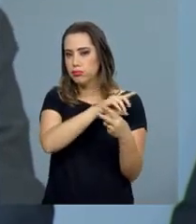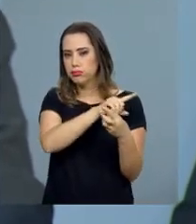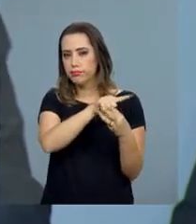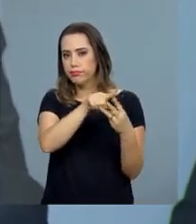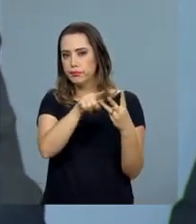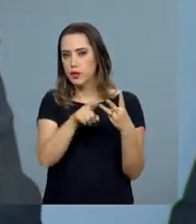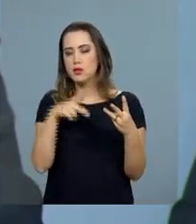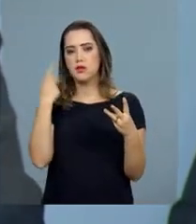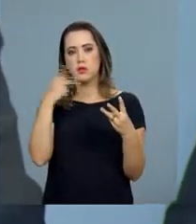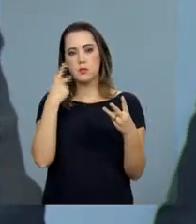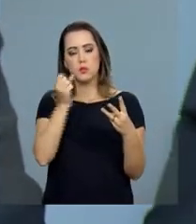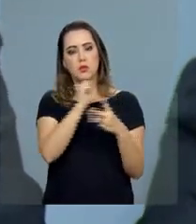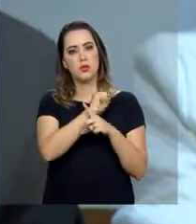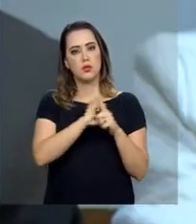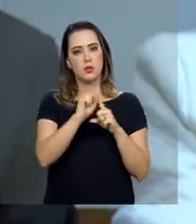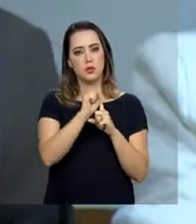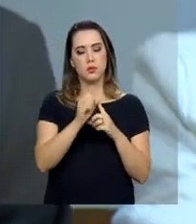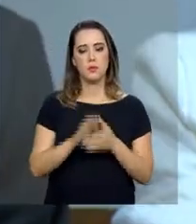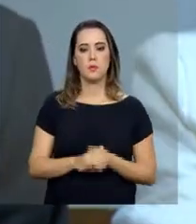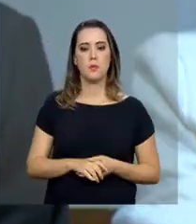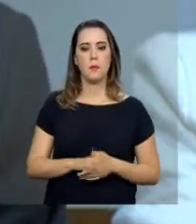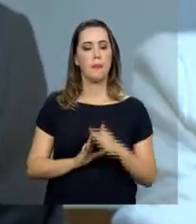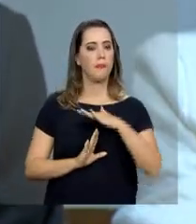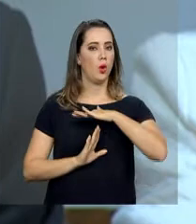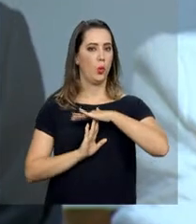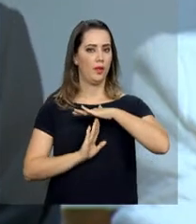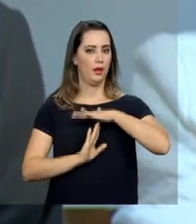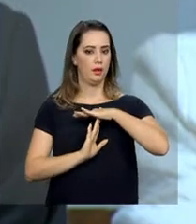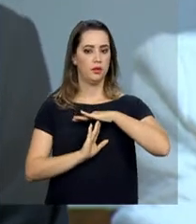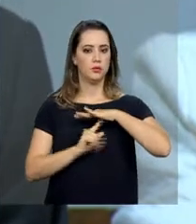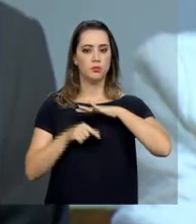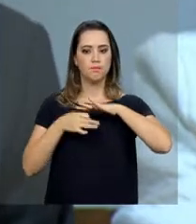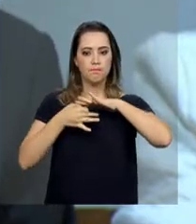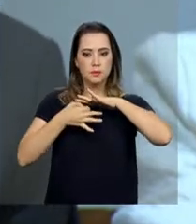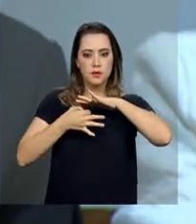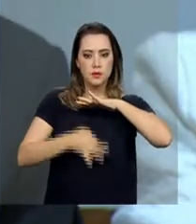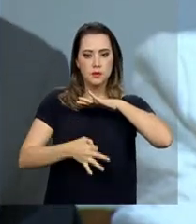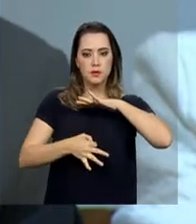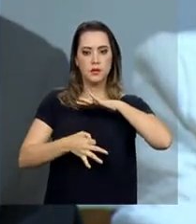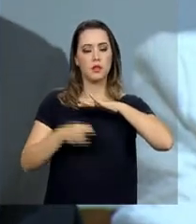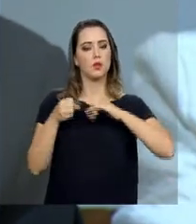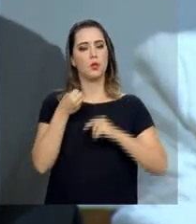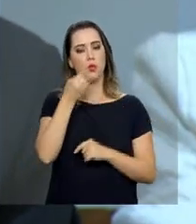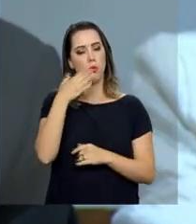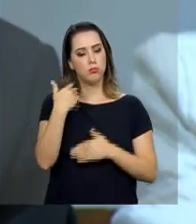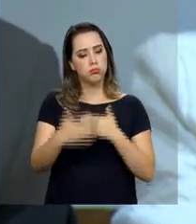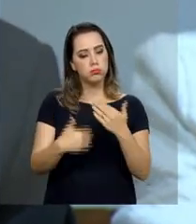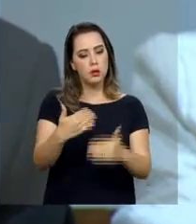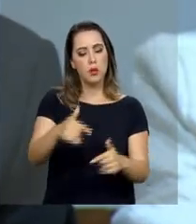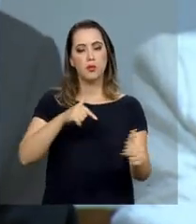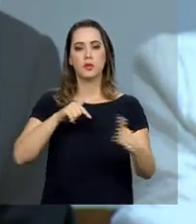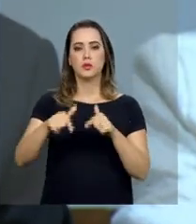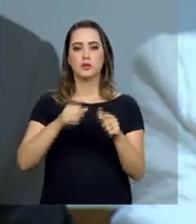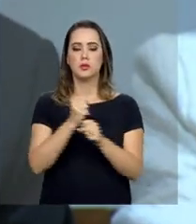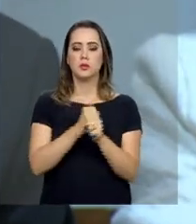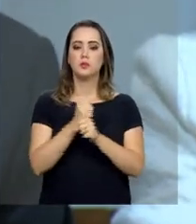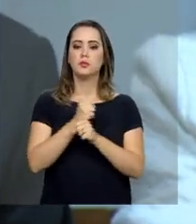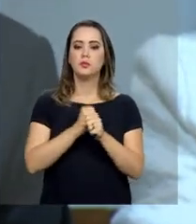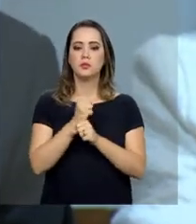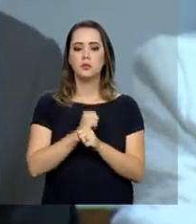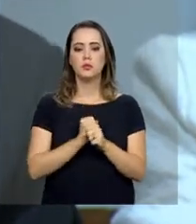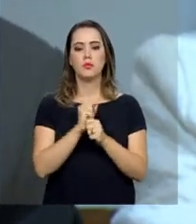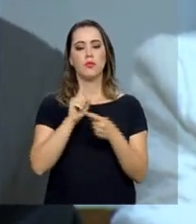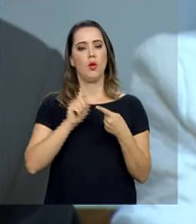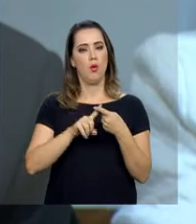sociais e ao investimento. O teto é totalmente consistente com o bom funcionamento da máquina no próximo ano. E mais um